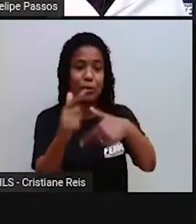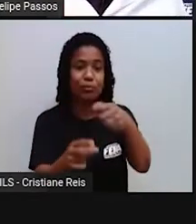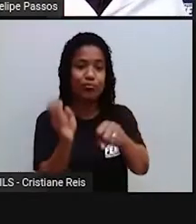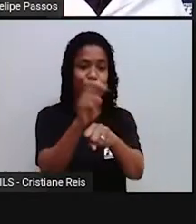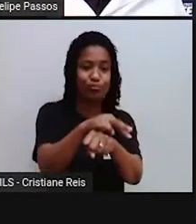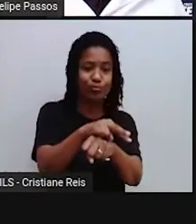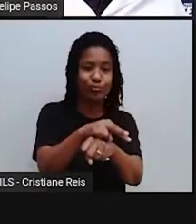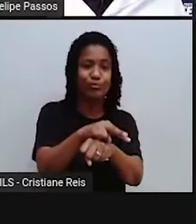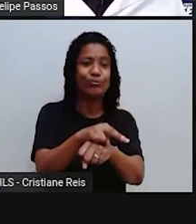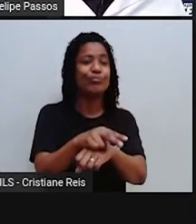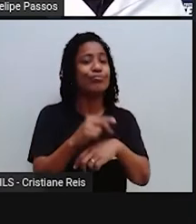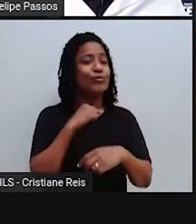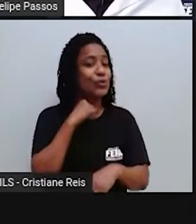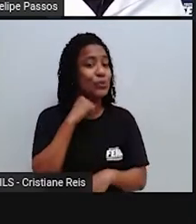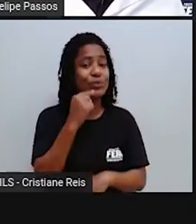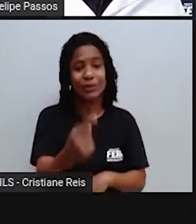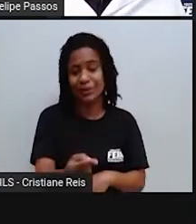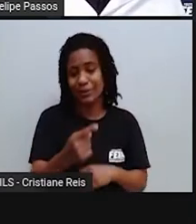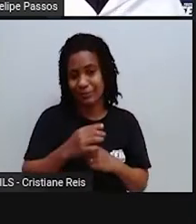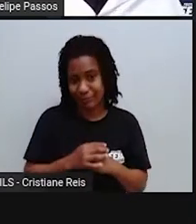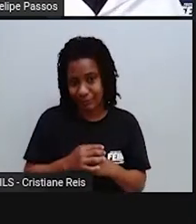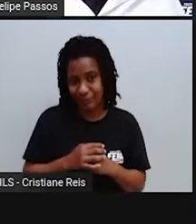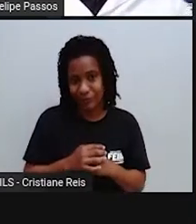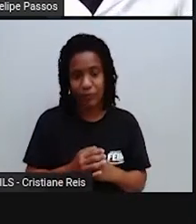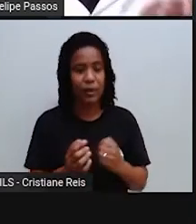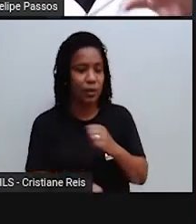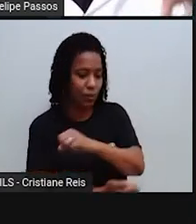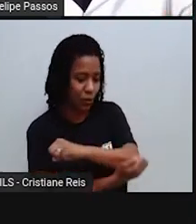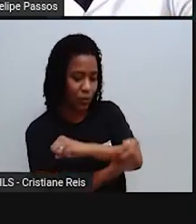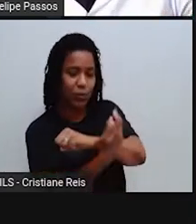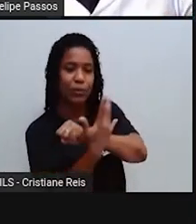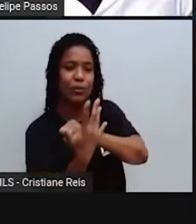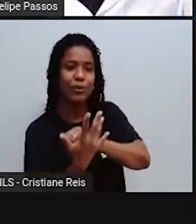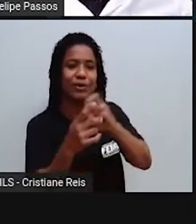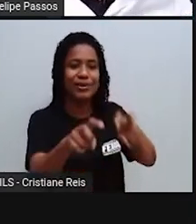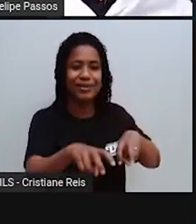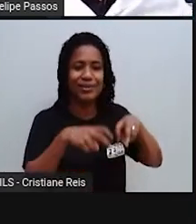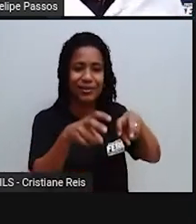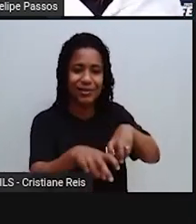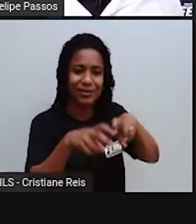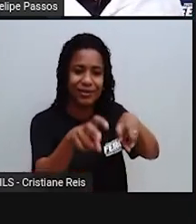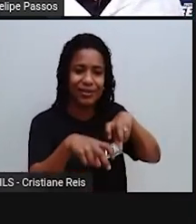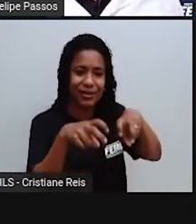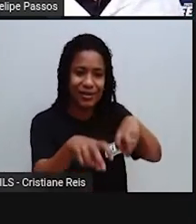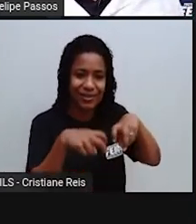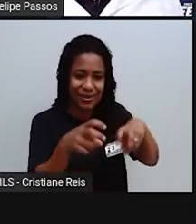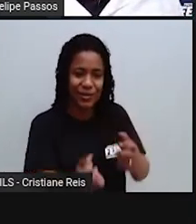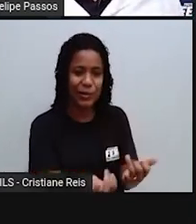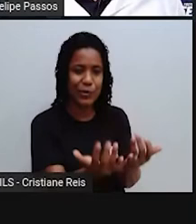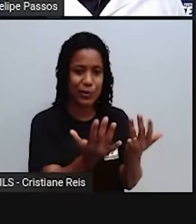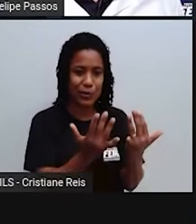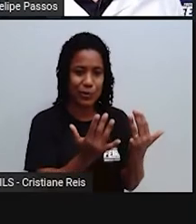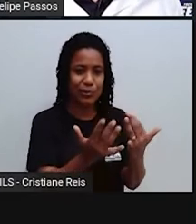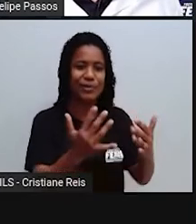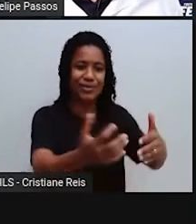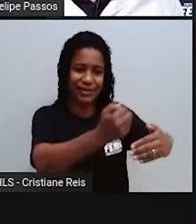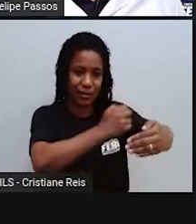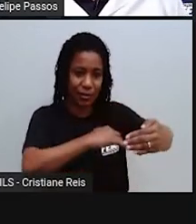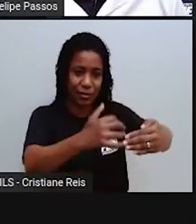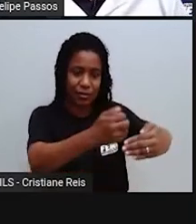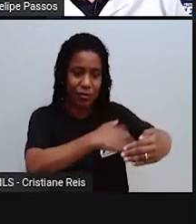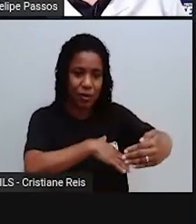parte desde lá da produção dos alimentos, então, da agricultura, até esse alimento chegar na mesa da família, da pessoa.